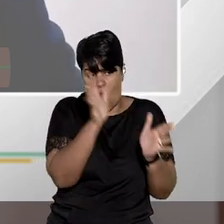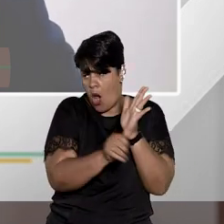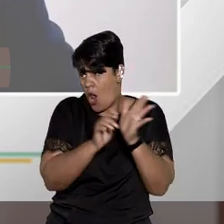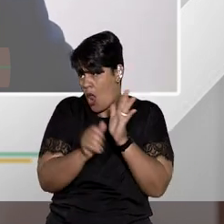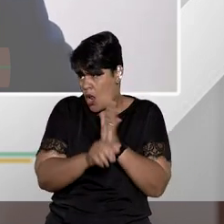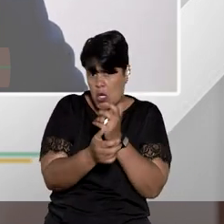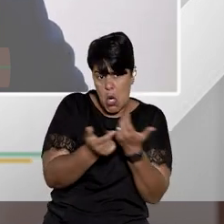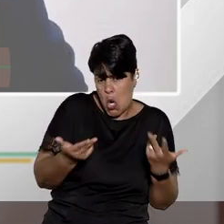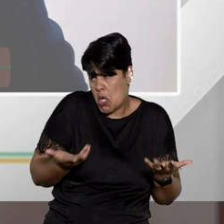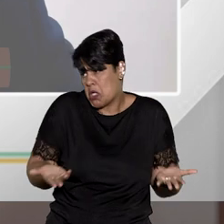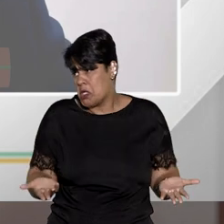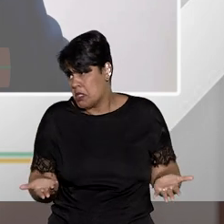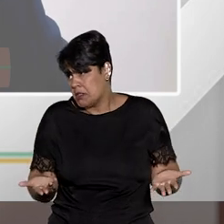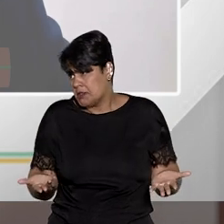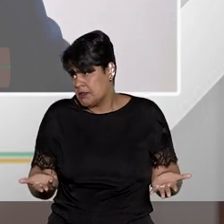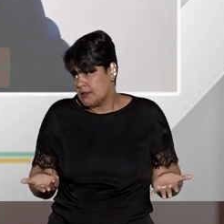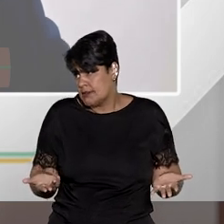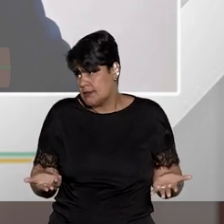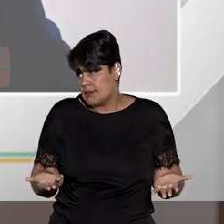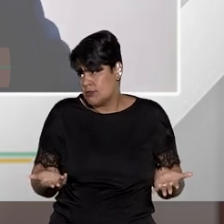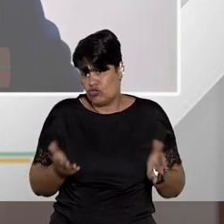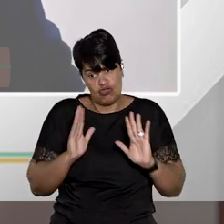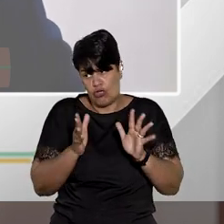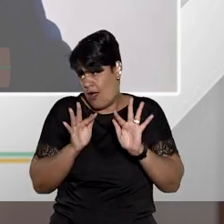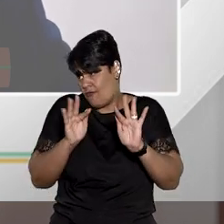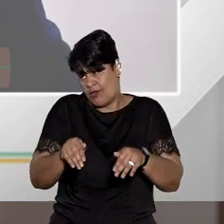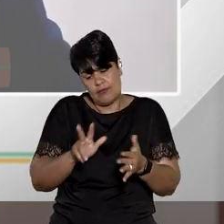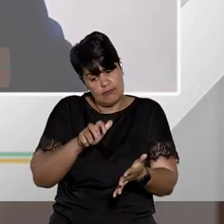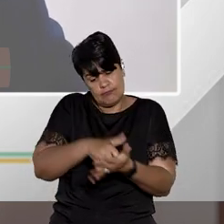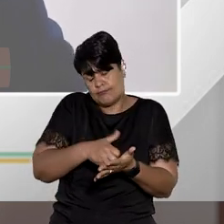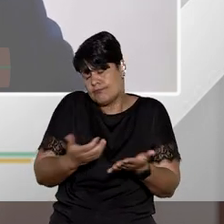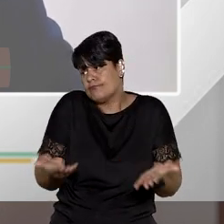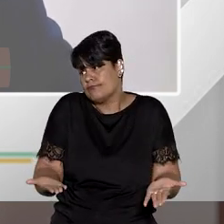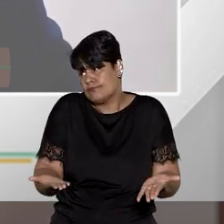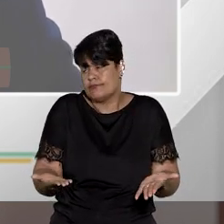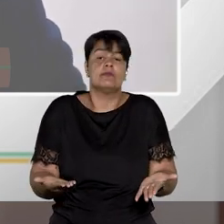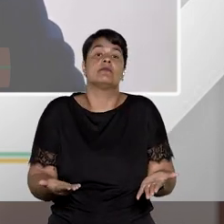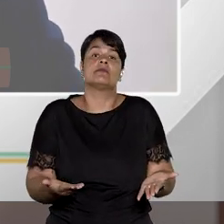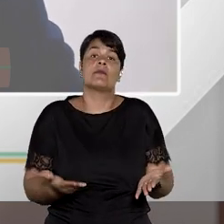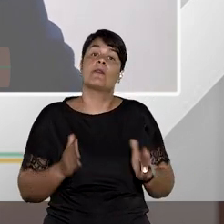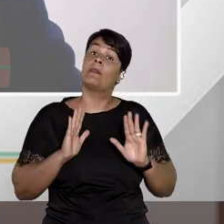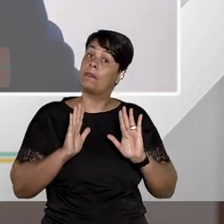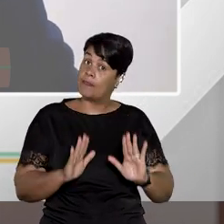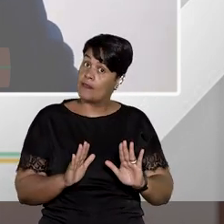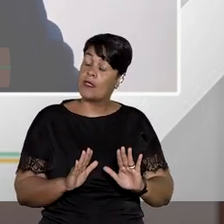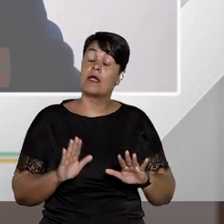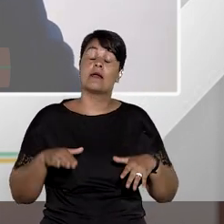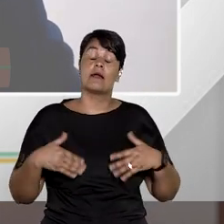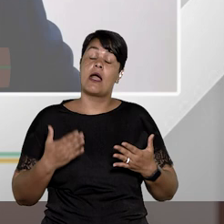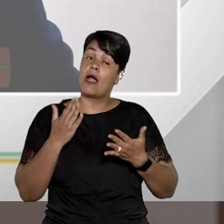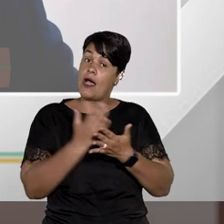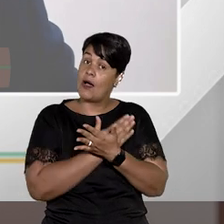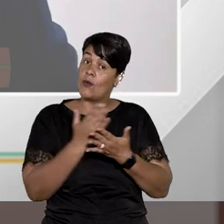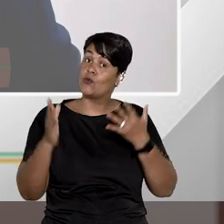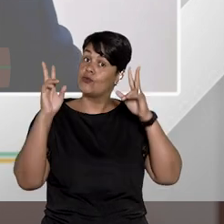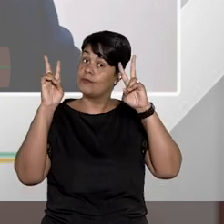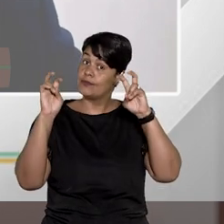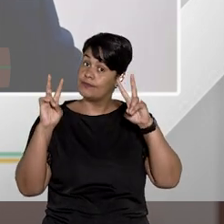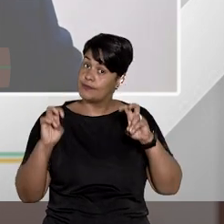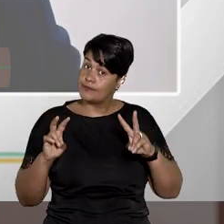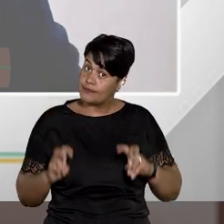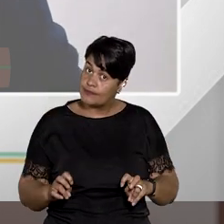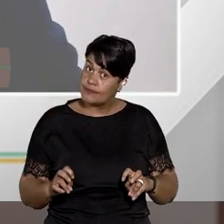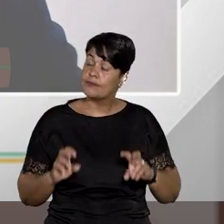qualificado só porque transitou em julgado? Então, em alguns cenários, a gente vai